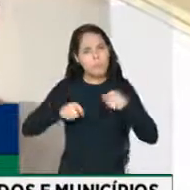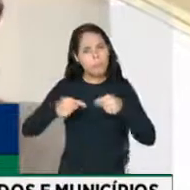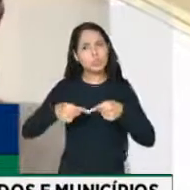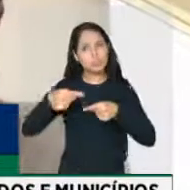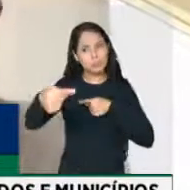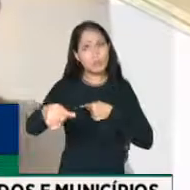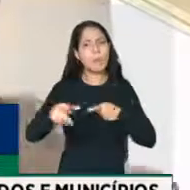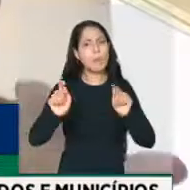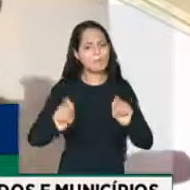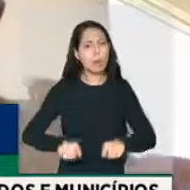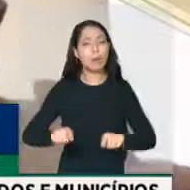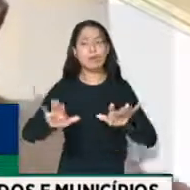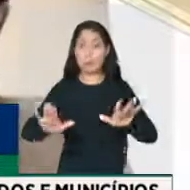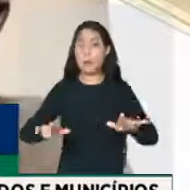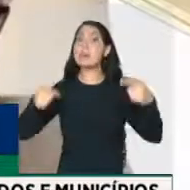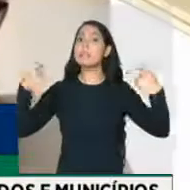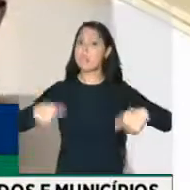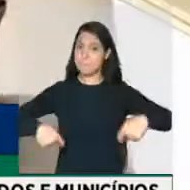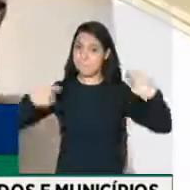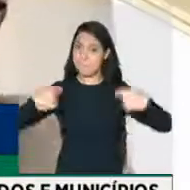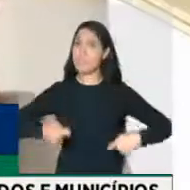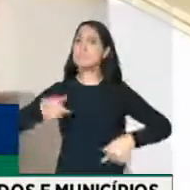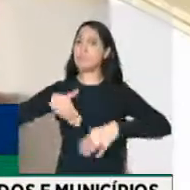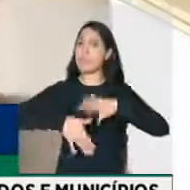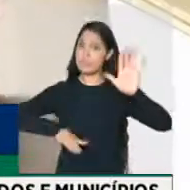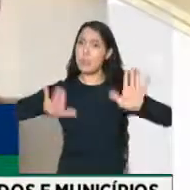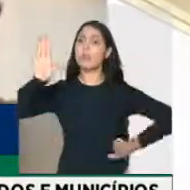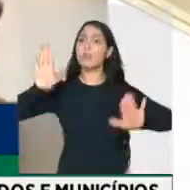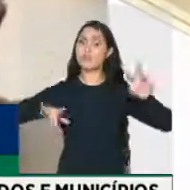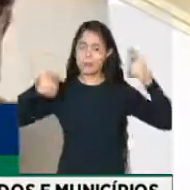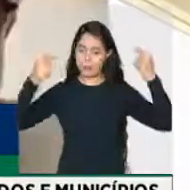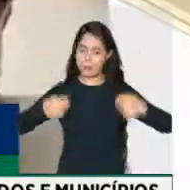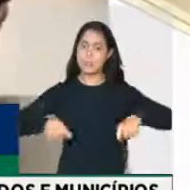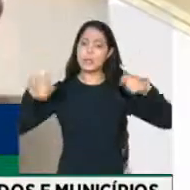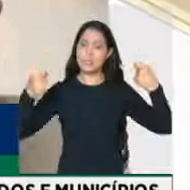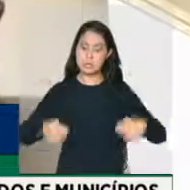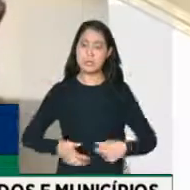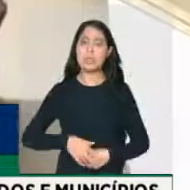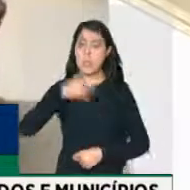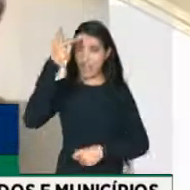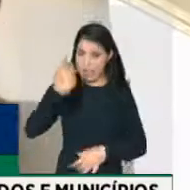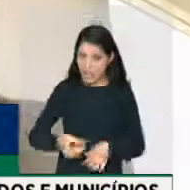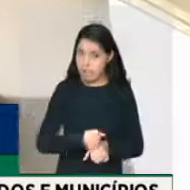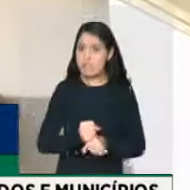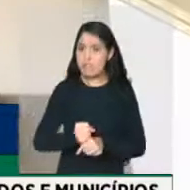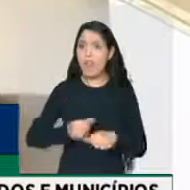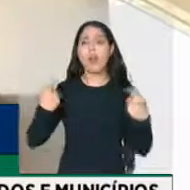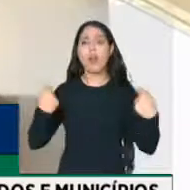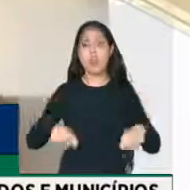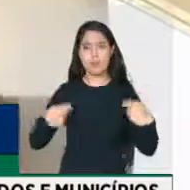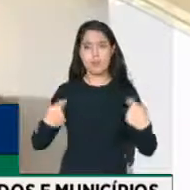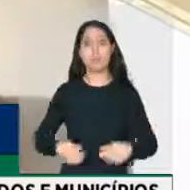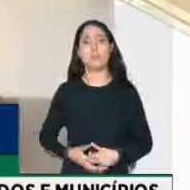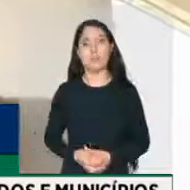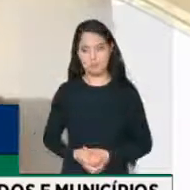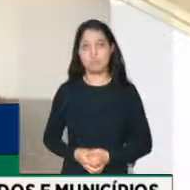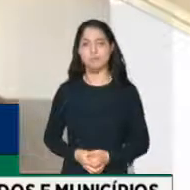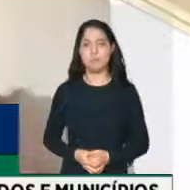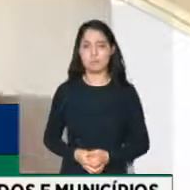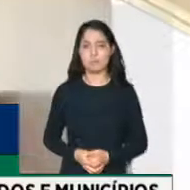mas que ela existe, ela seja realizada ainda esse ano. por exemplo, a gente,